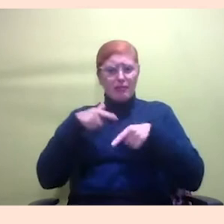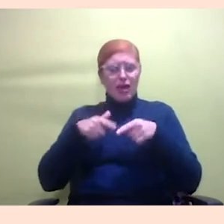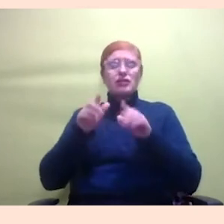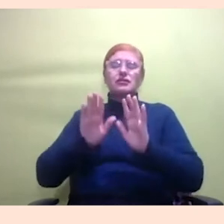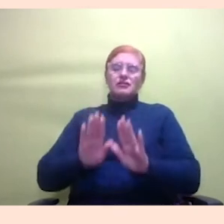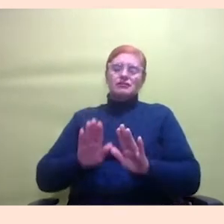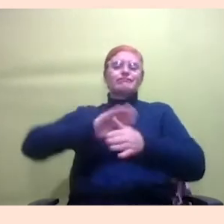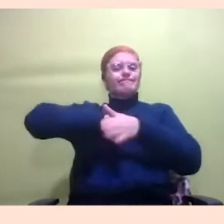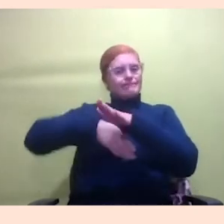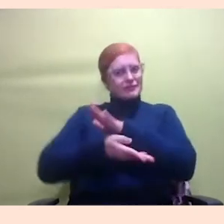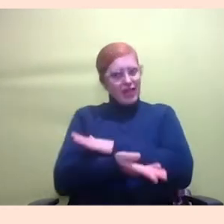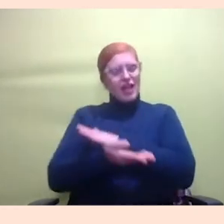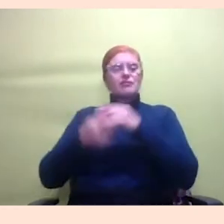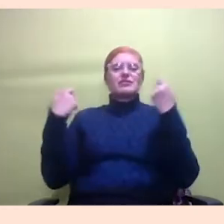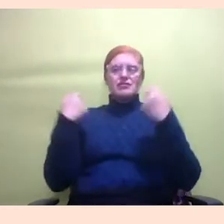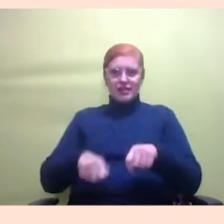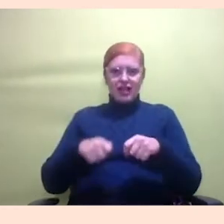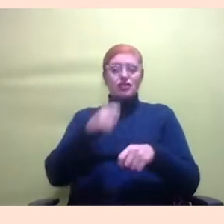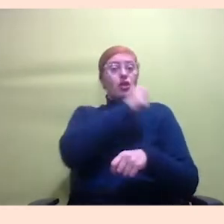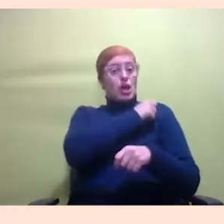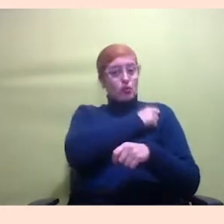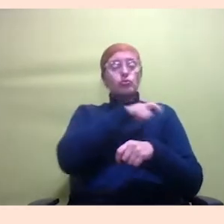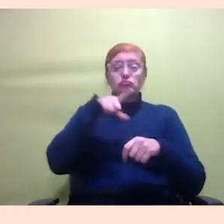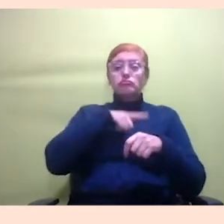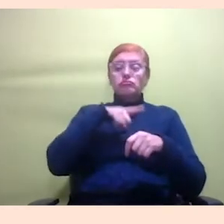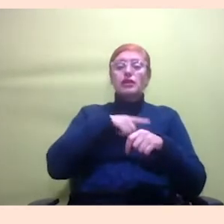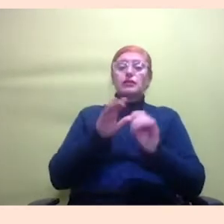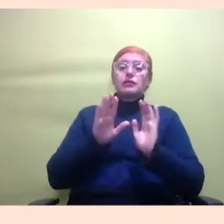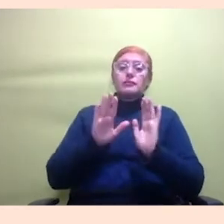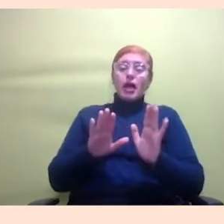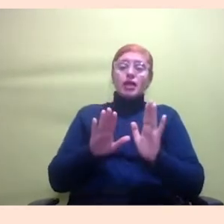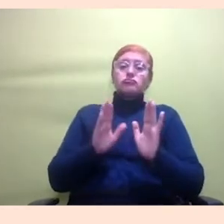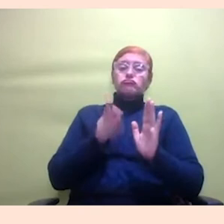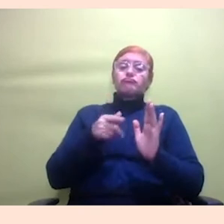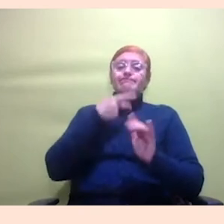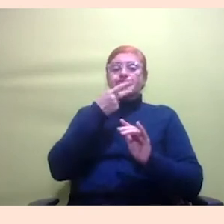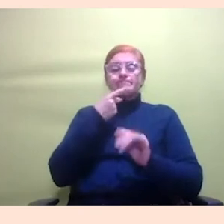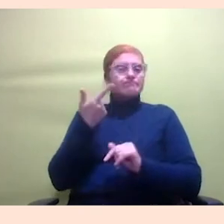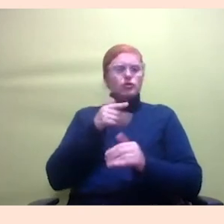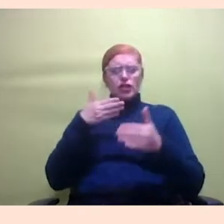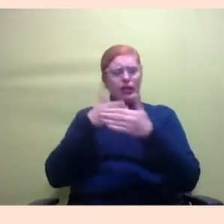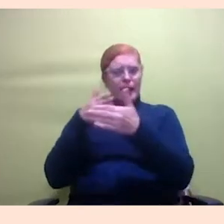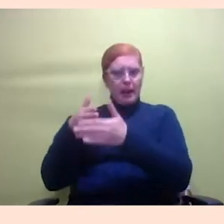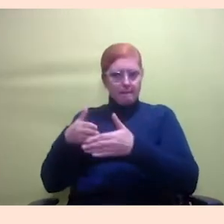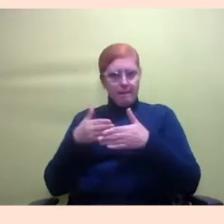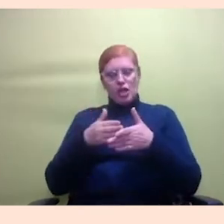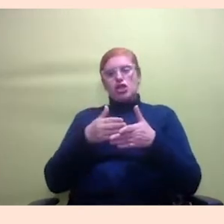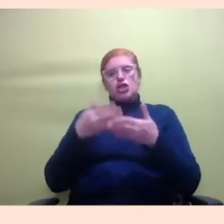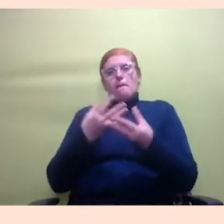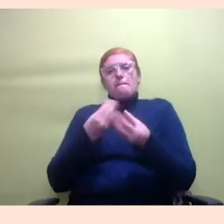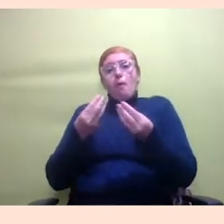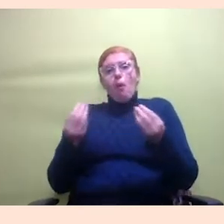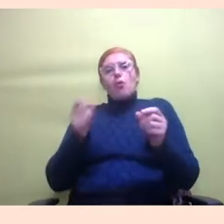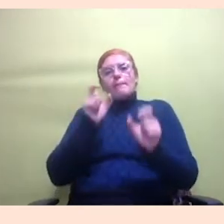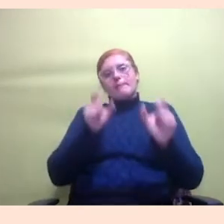necessidade que a pessoa traz pra gente mas é o que eu falei a gente não tem essa limitação de ter muitas pessoas pra dar conta